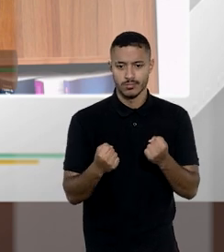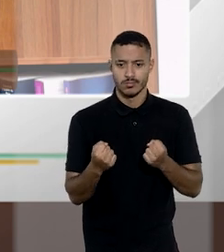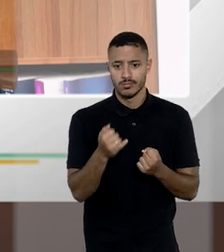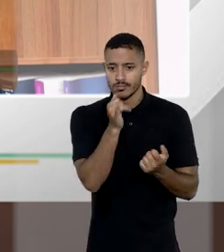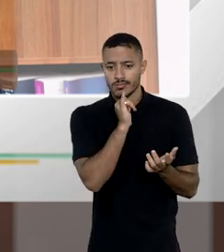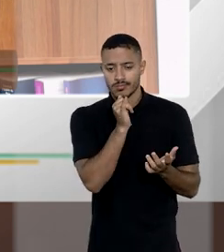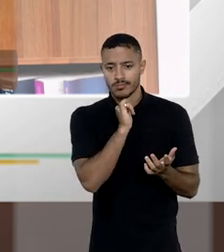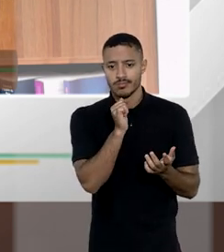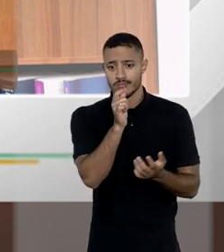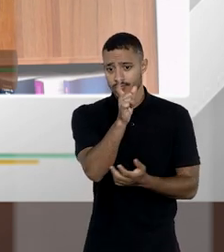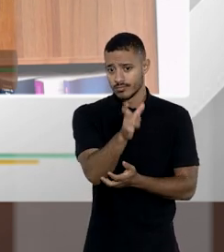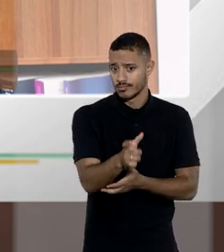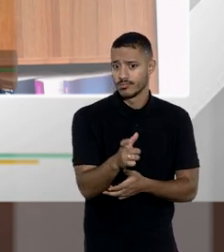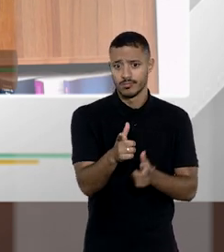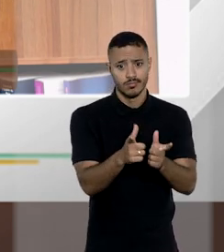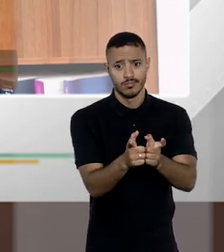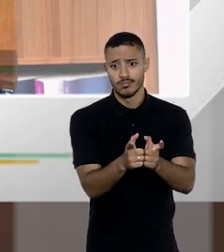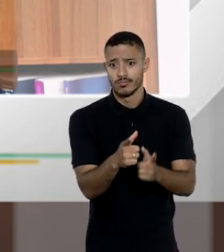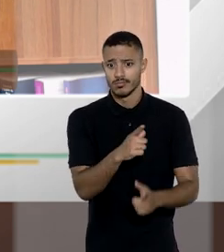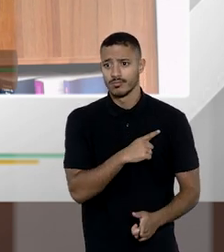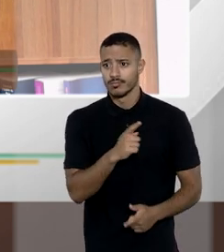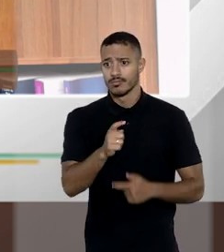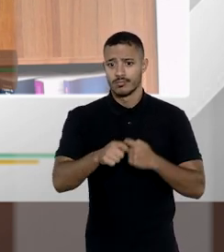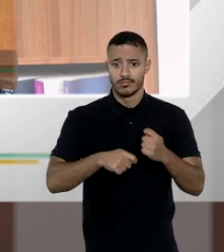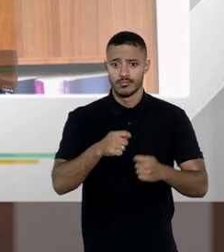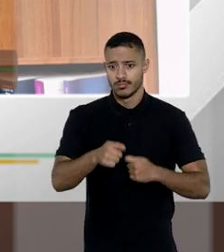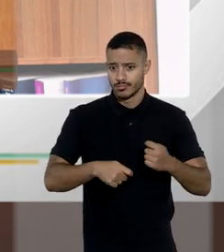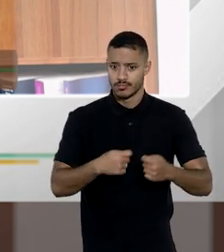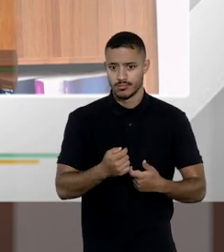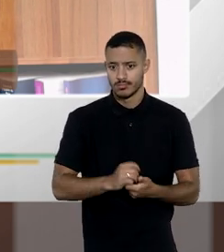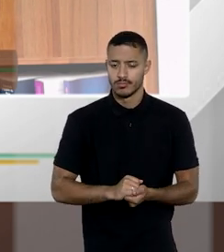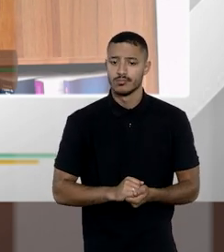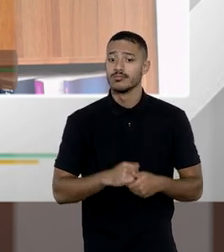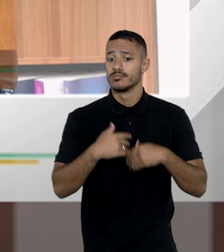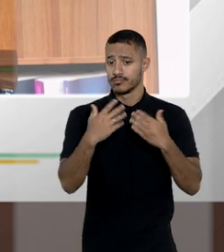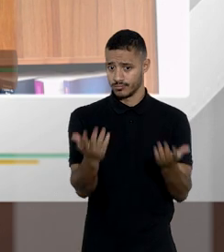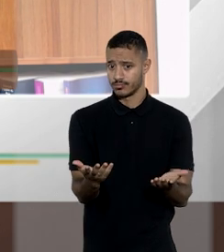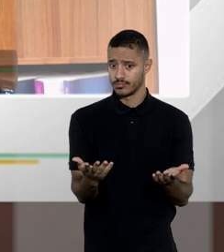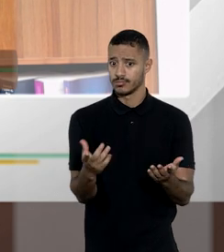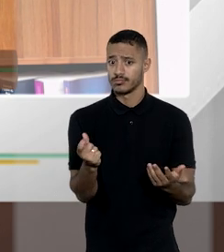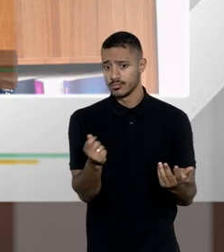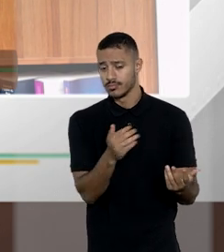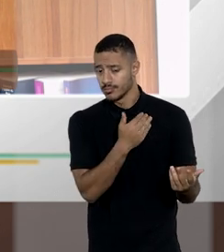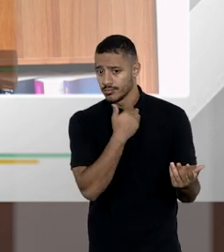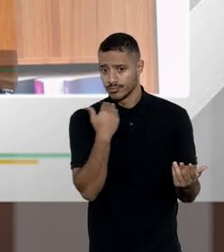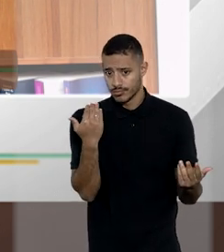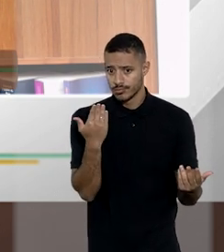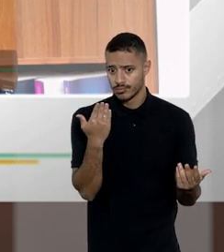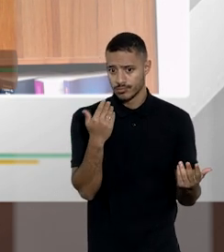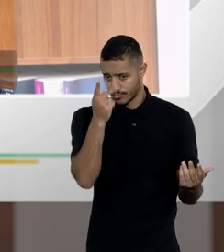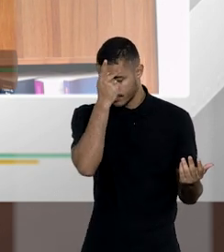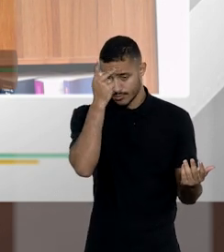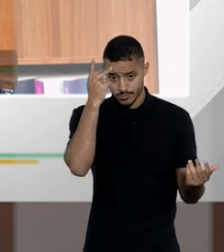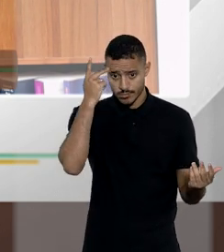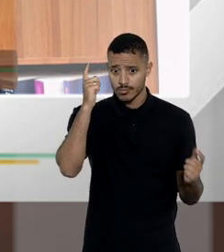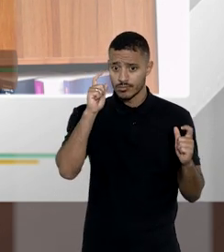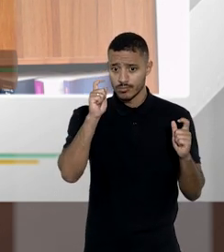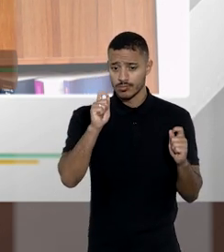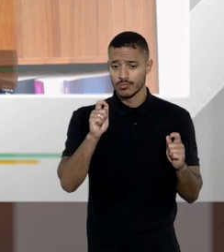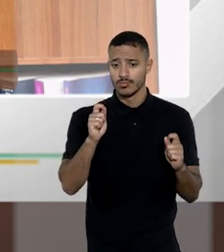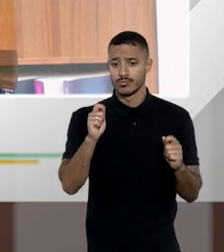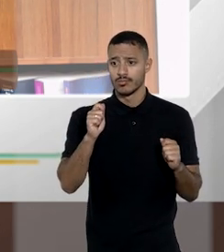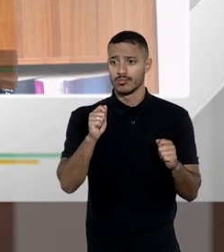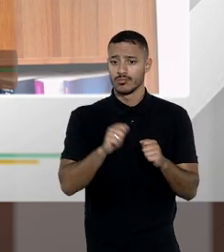e esse avatar ele tem um valor de mercado a ser vendido e aí com a morte desse jogador